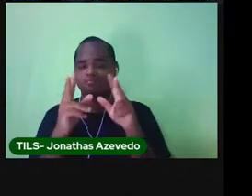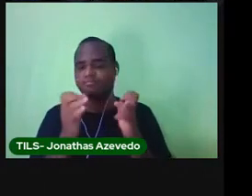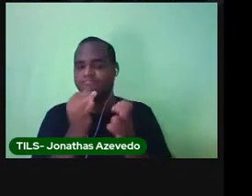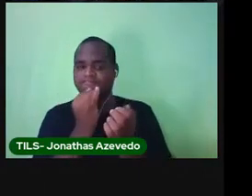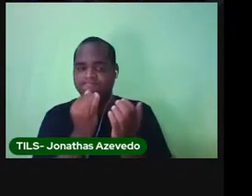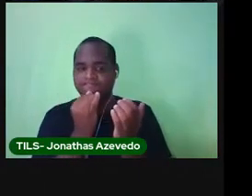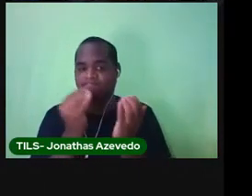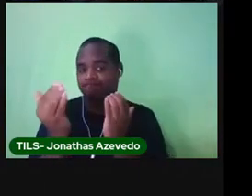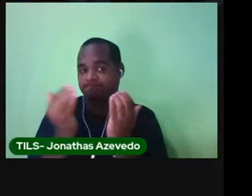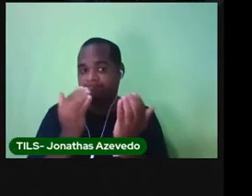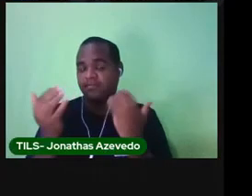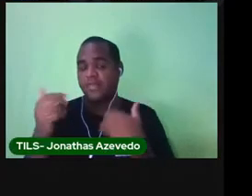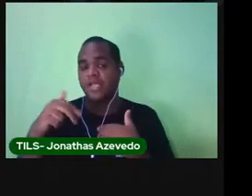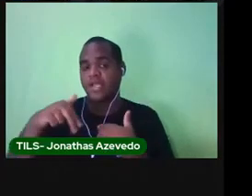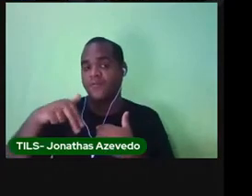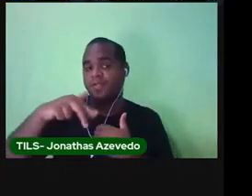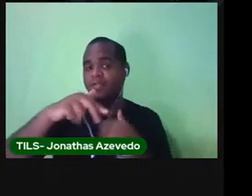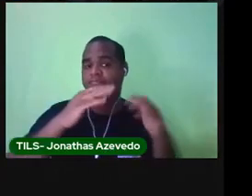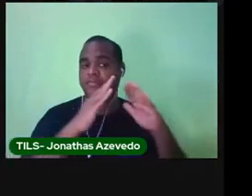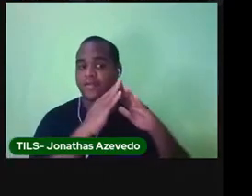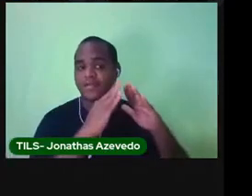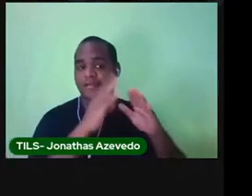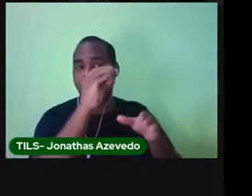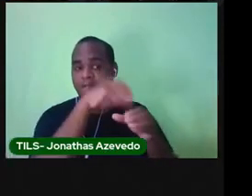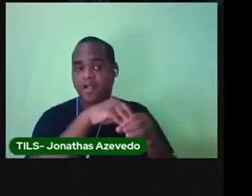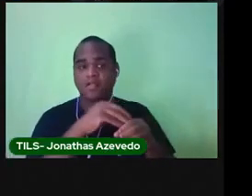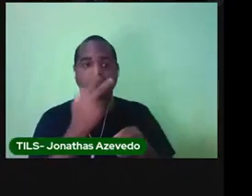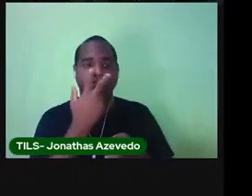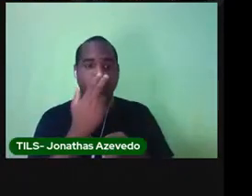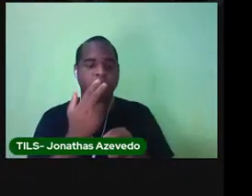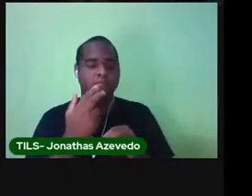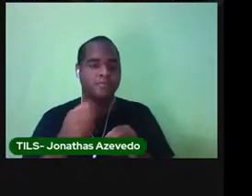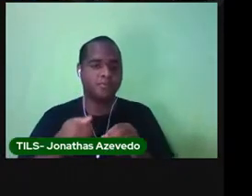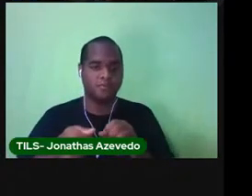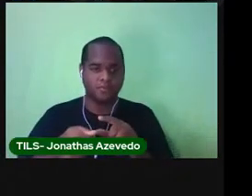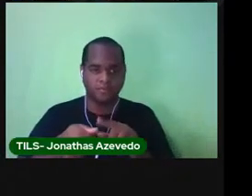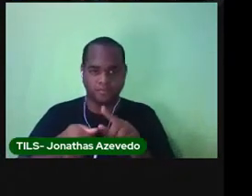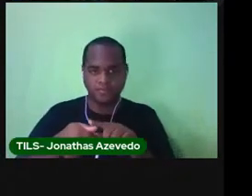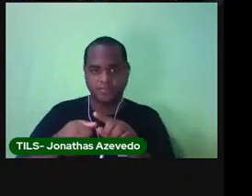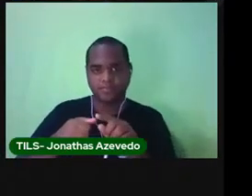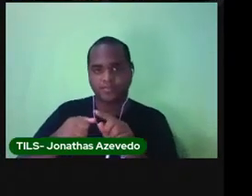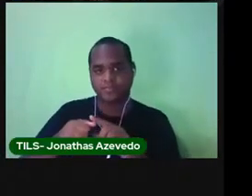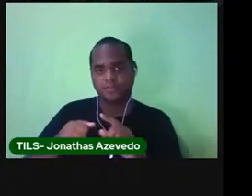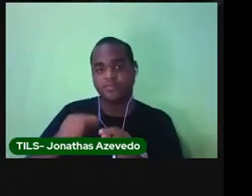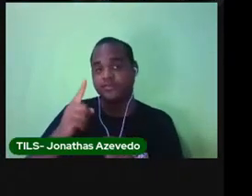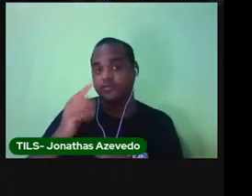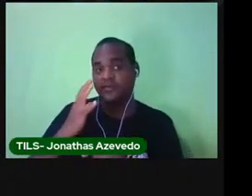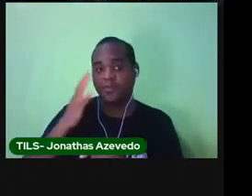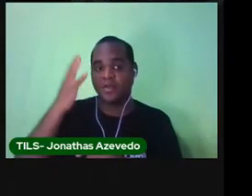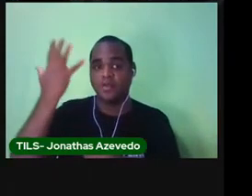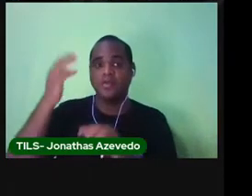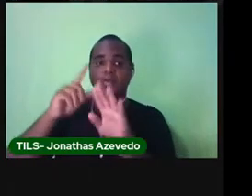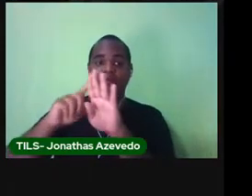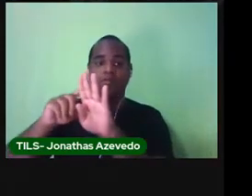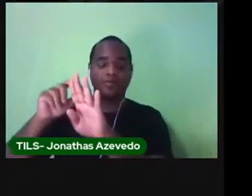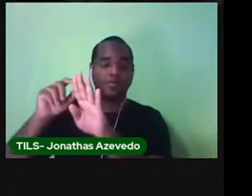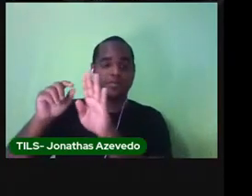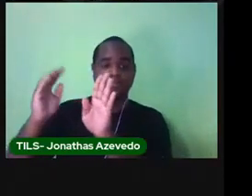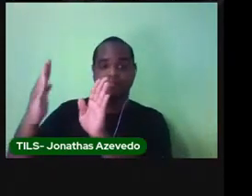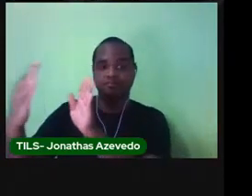você está andando dentro de casa e bate o dedo mindinho no canto da parede.